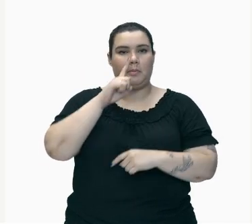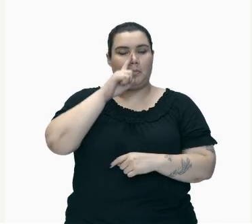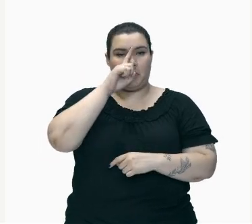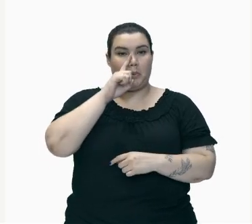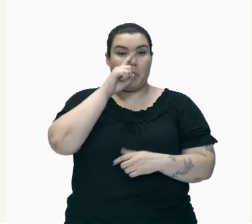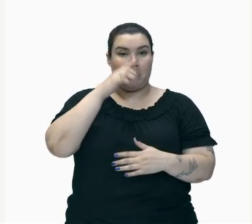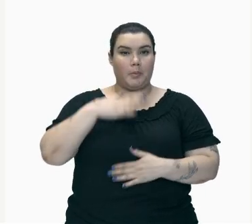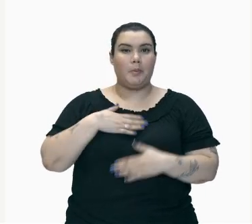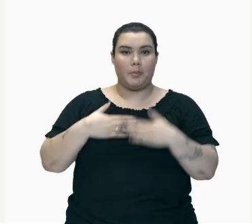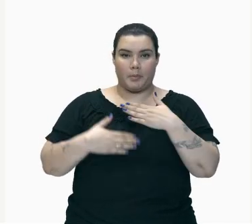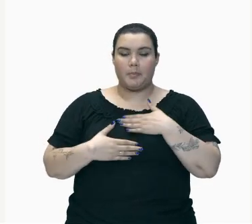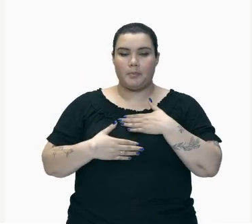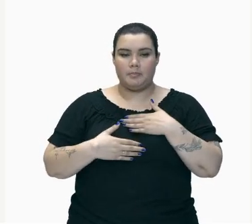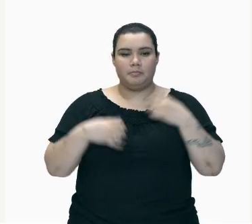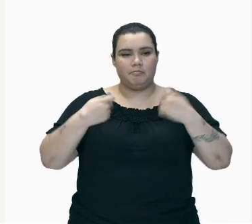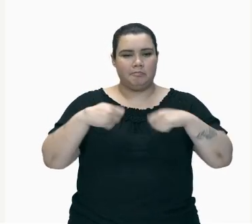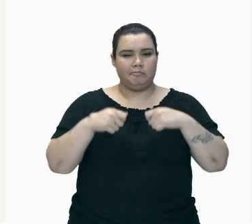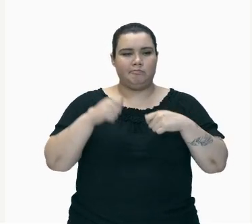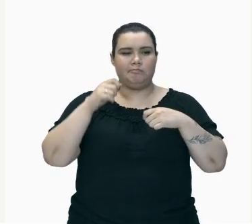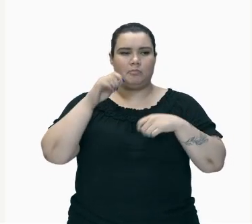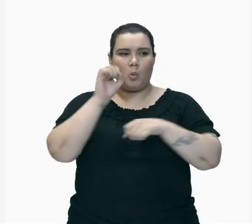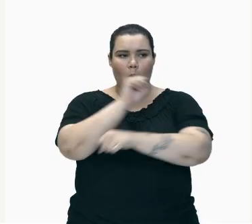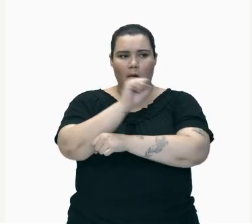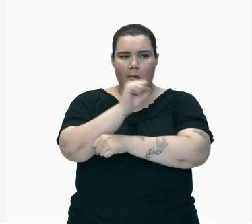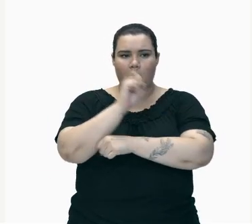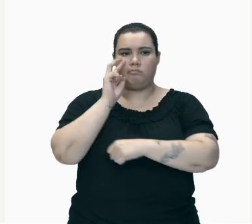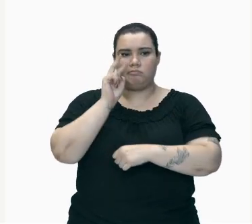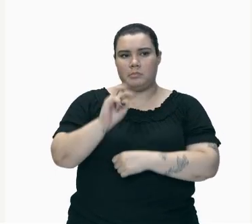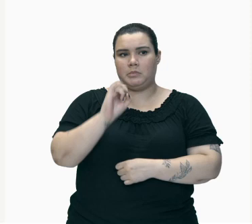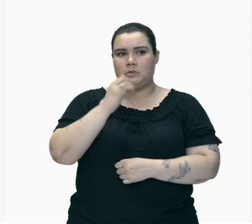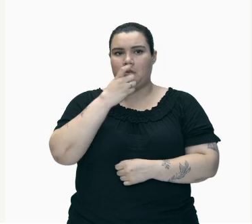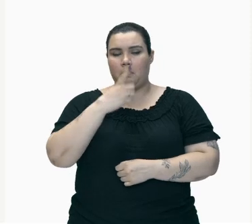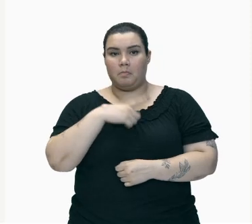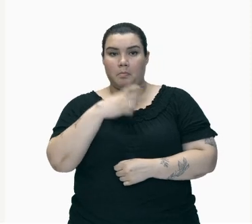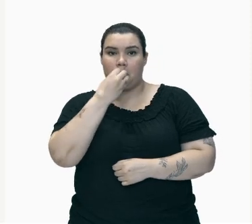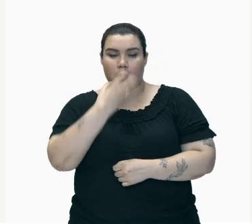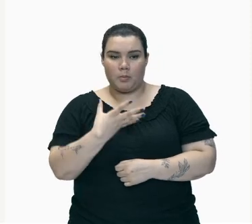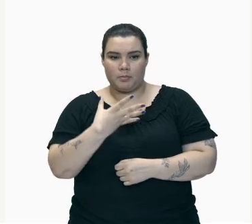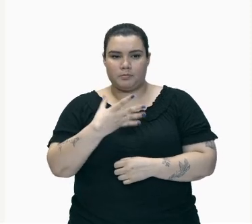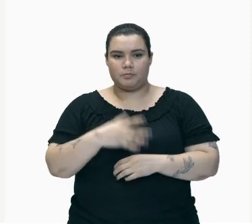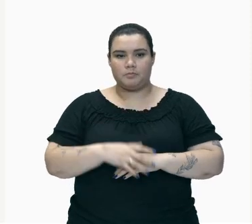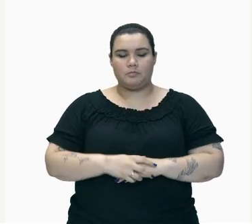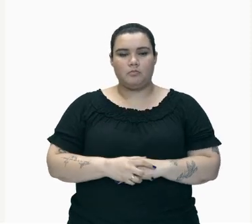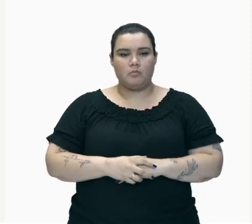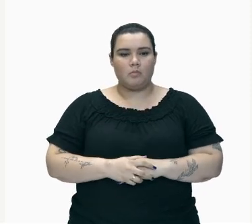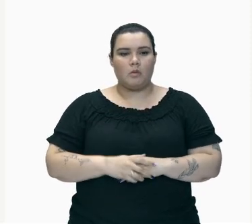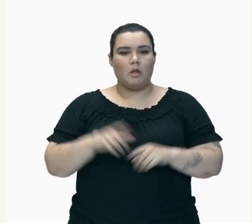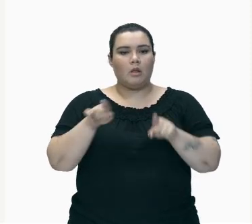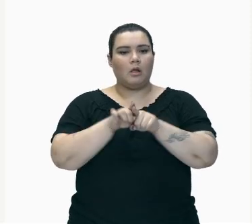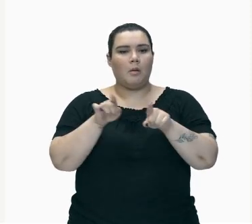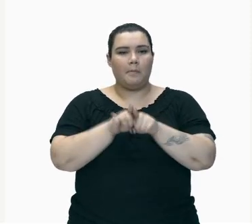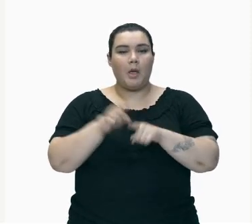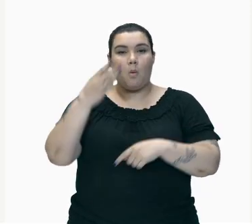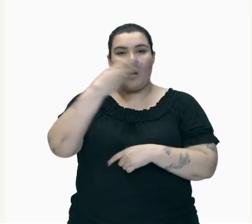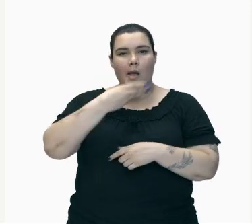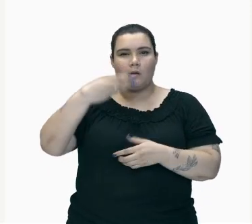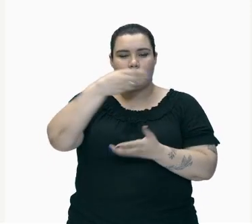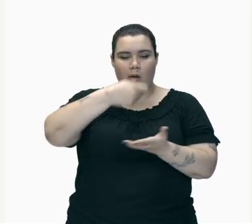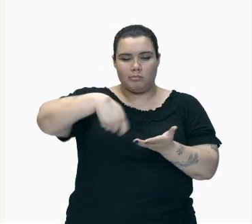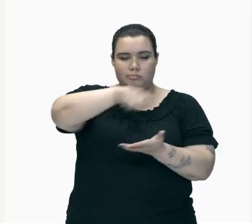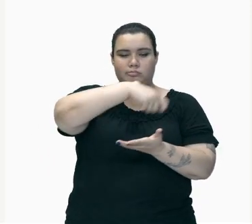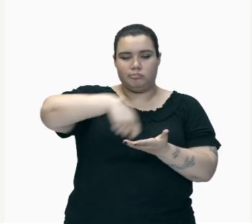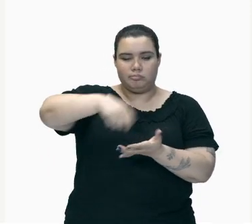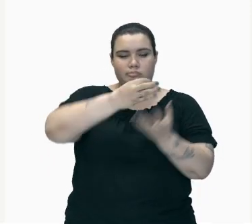Que Precisa Avaliar Ver Se A Caramelização Do Açúcar Ou Que Delícia No